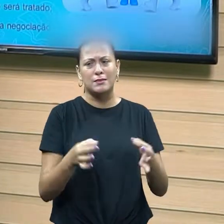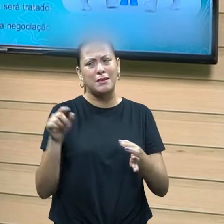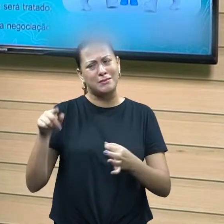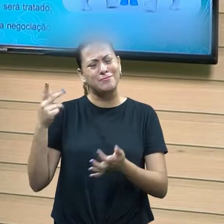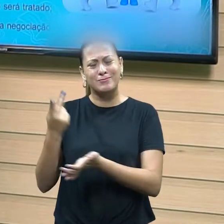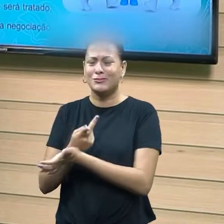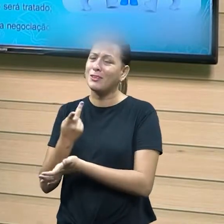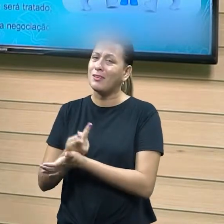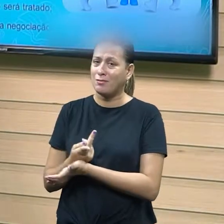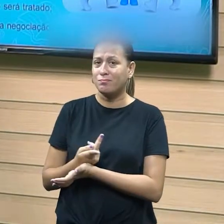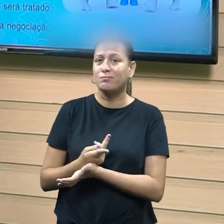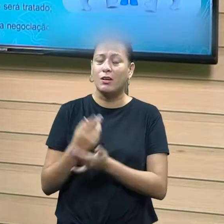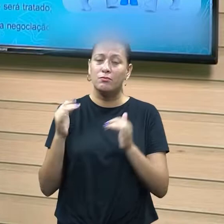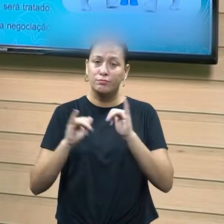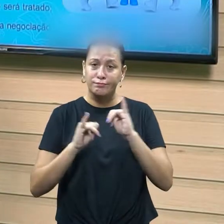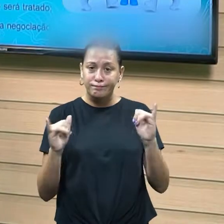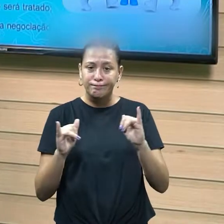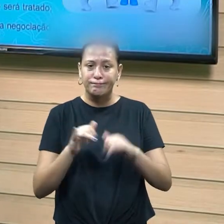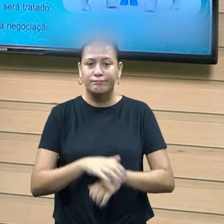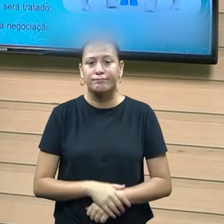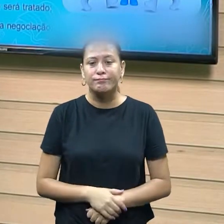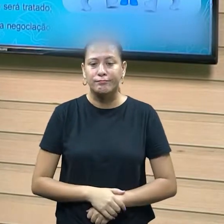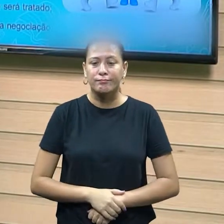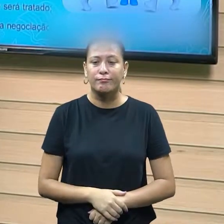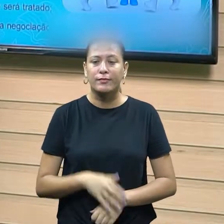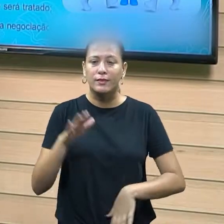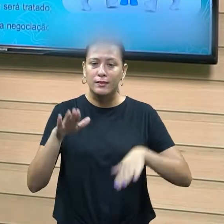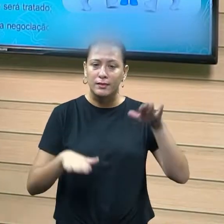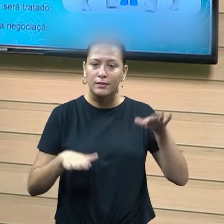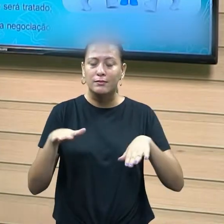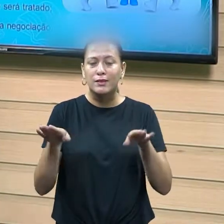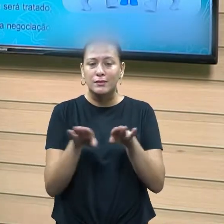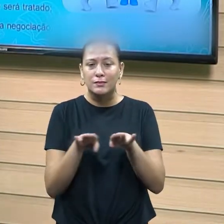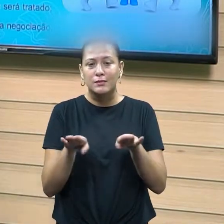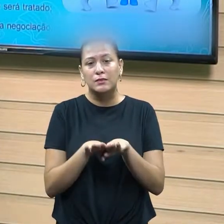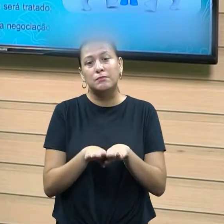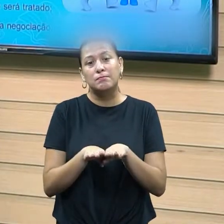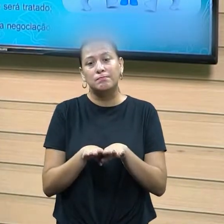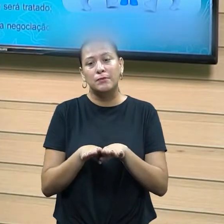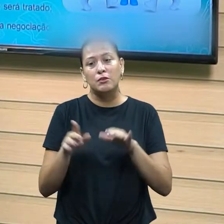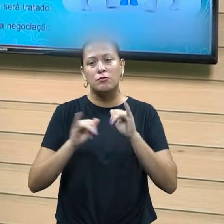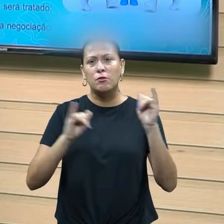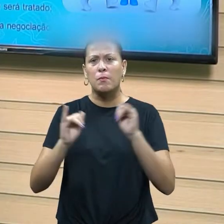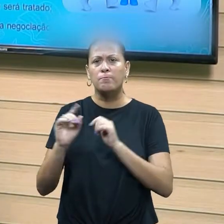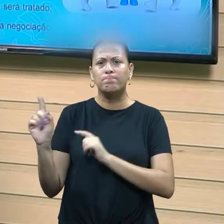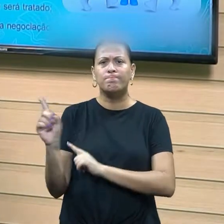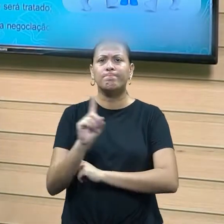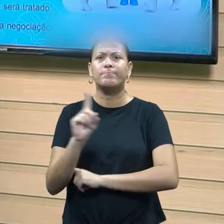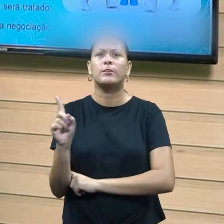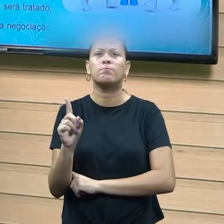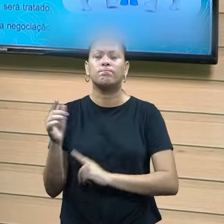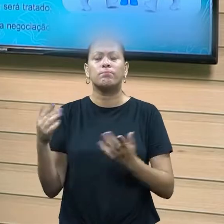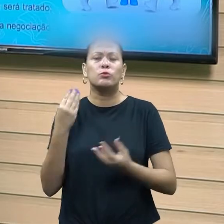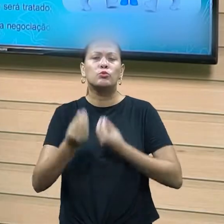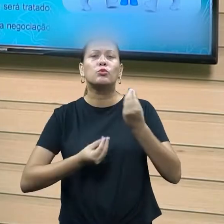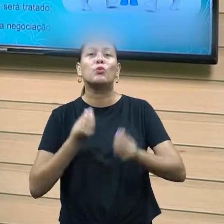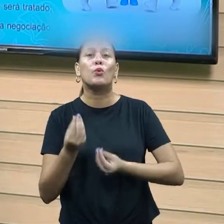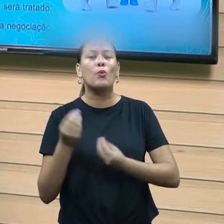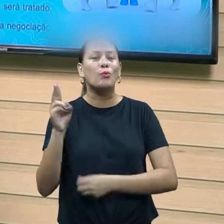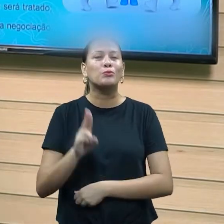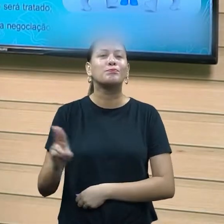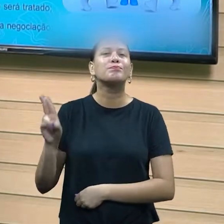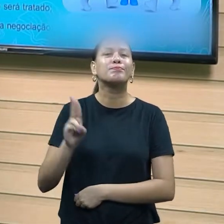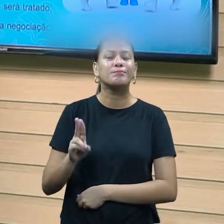aquilo que não é certo. Então, por isso, a questão, muitas das vezes, a questão da negatividade do não até onde eu posso estar colocando, né,